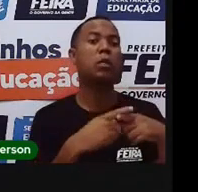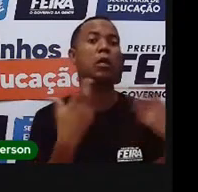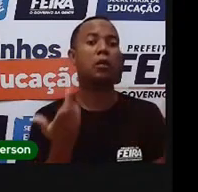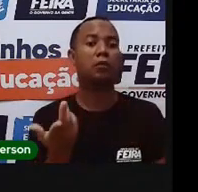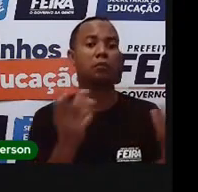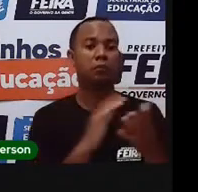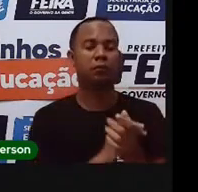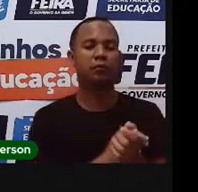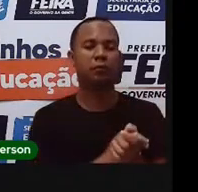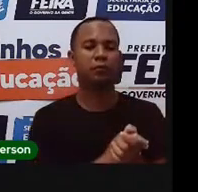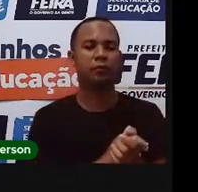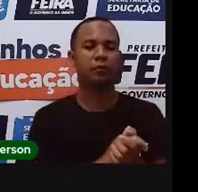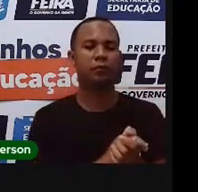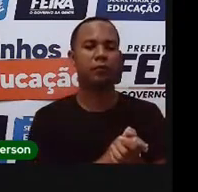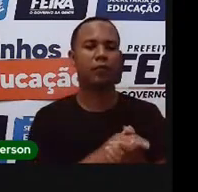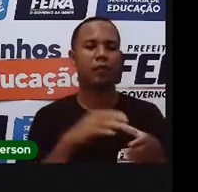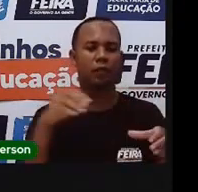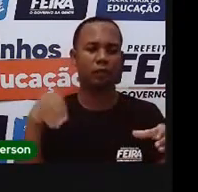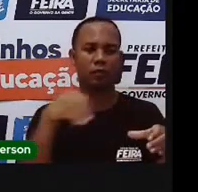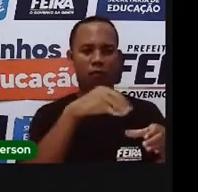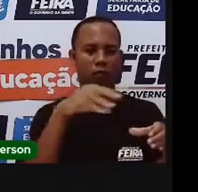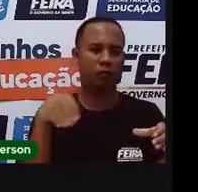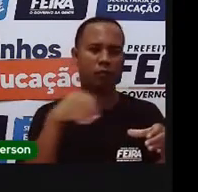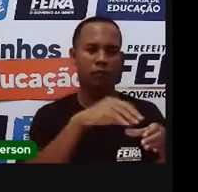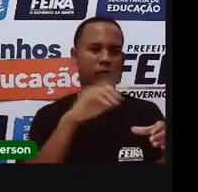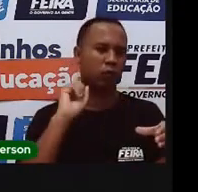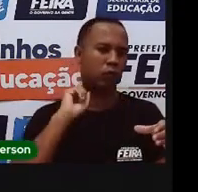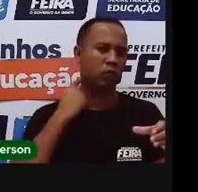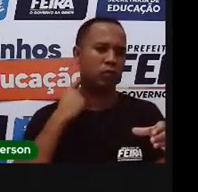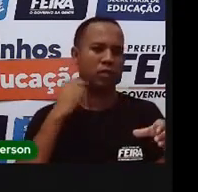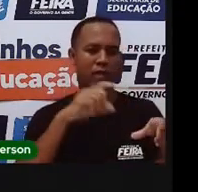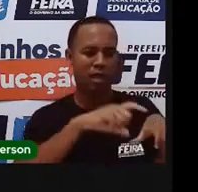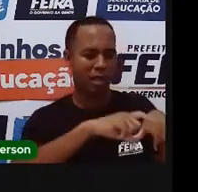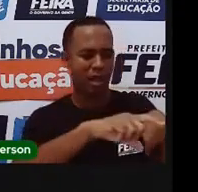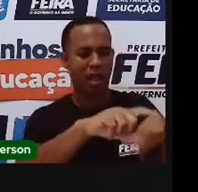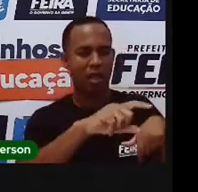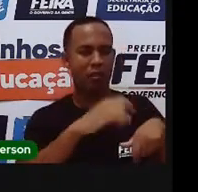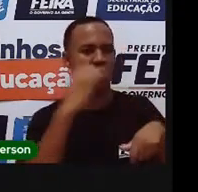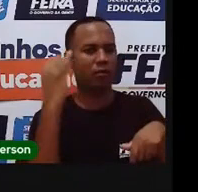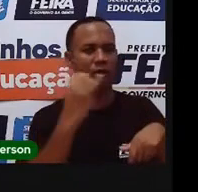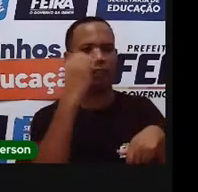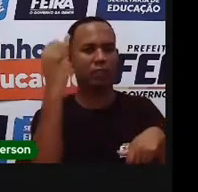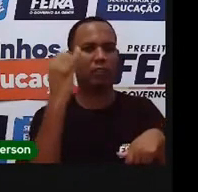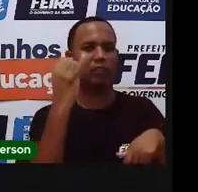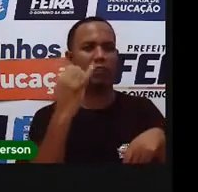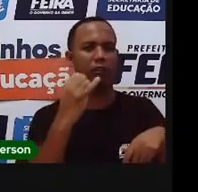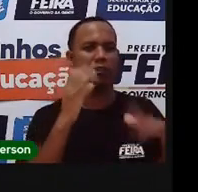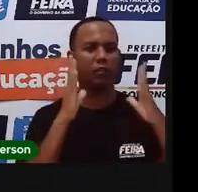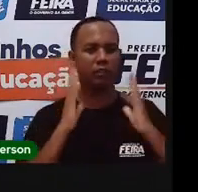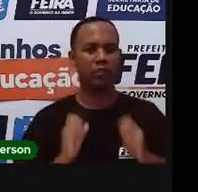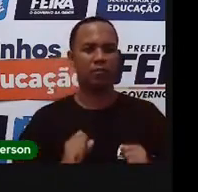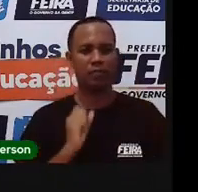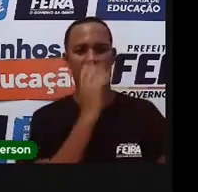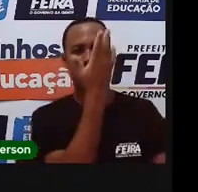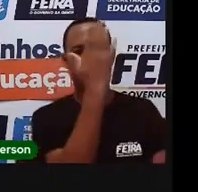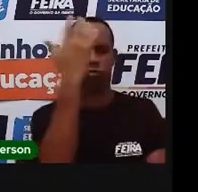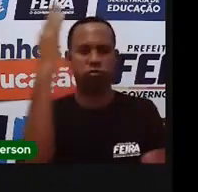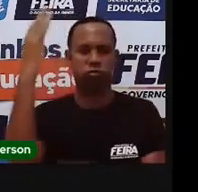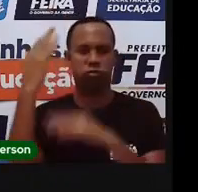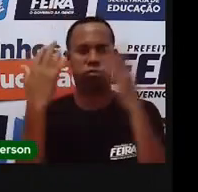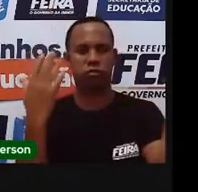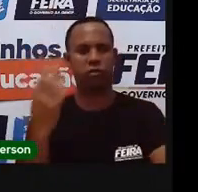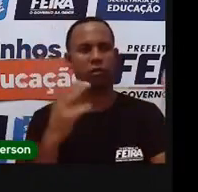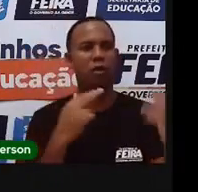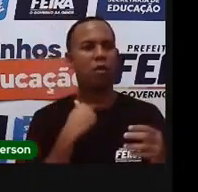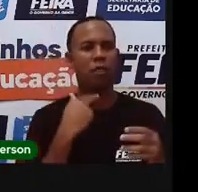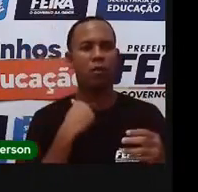A coleta de esgoto é um serviço muito importante para a preservação do meio ambiente. Quando se joga esgotos sem tratamento